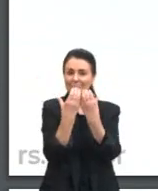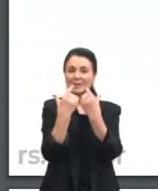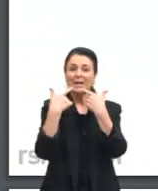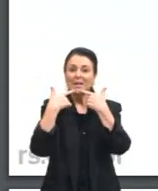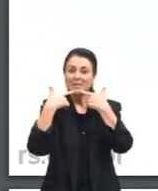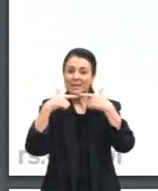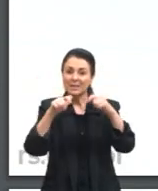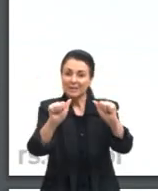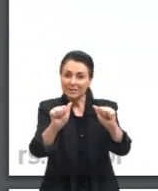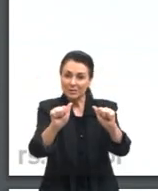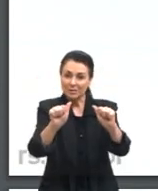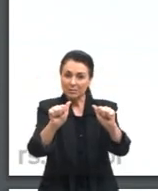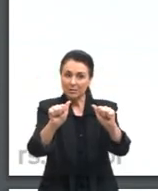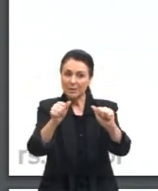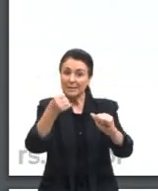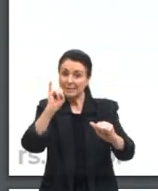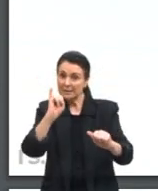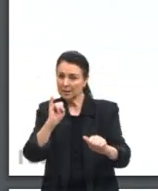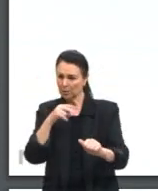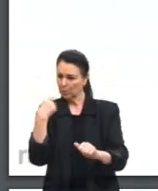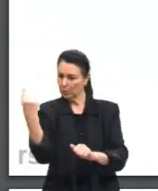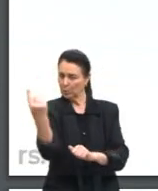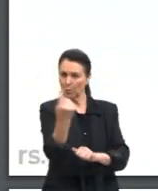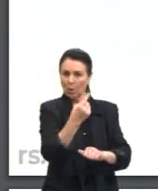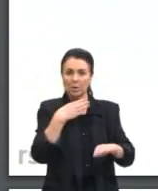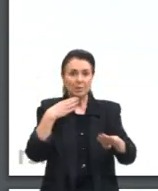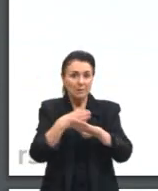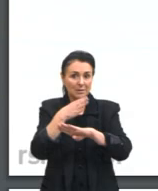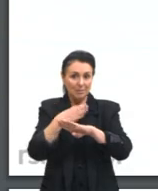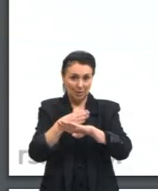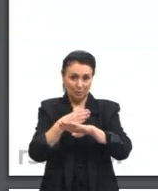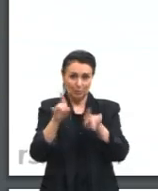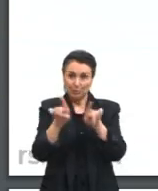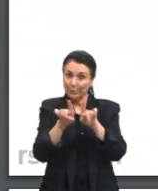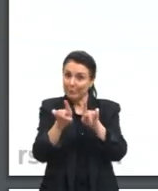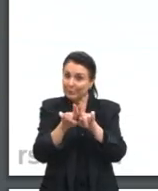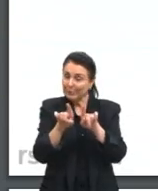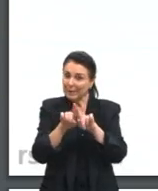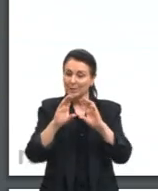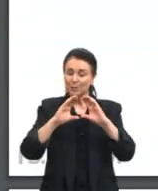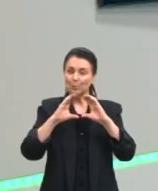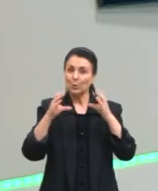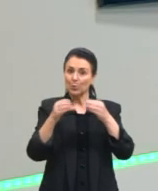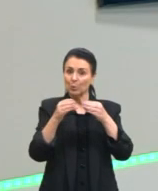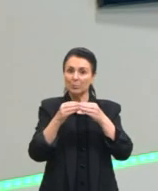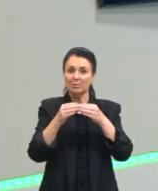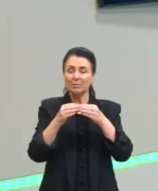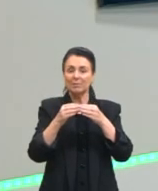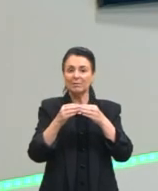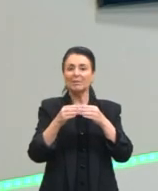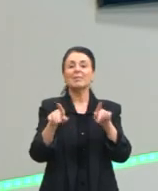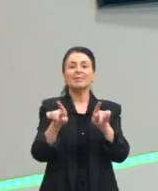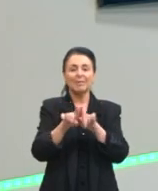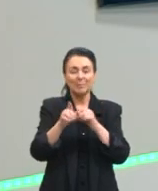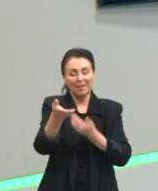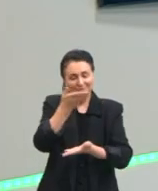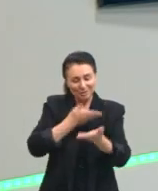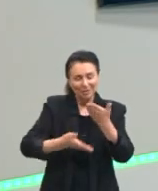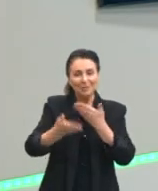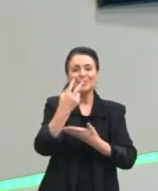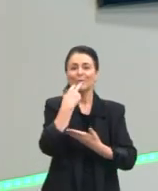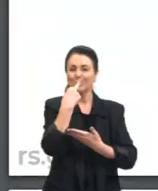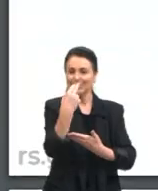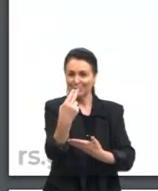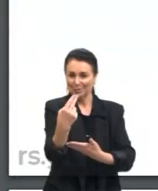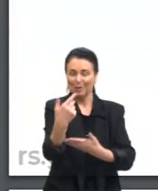se elas pertencem a esse mesmo grupo, elas partilham este mesmo idioma. E